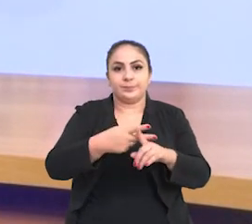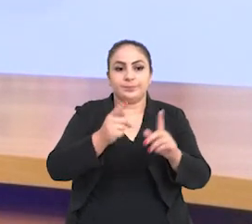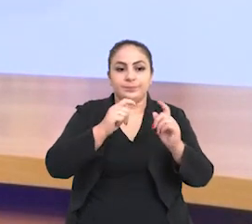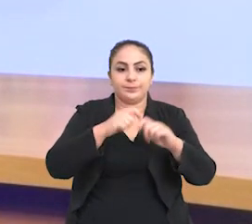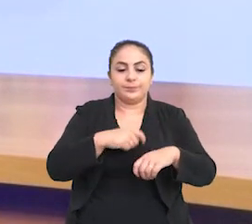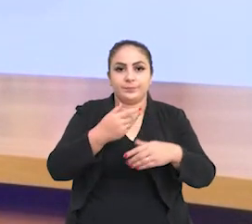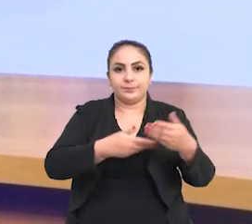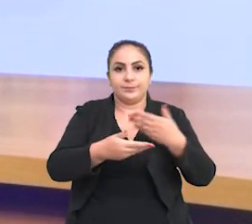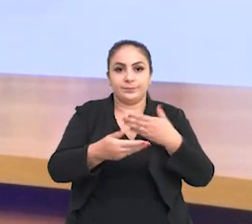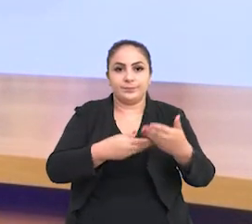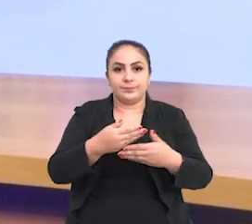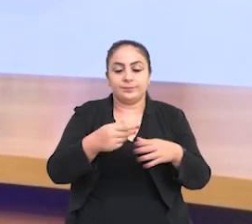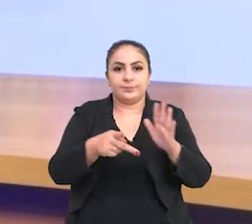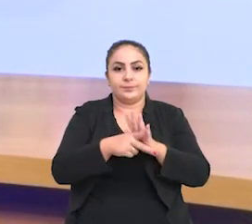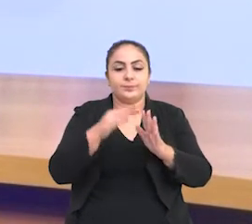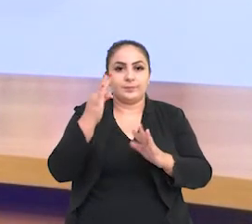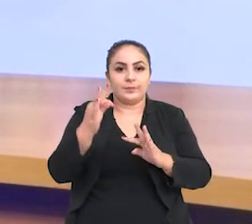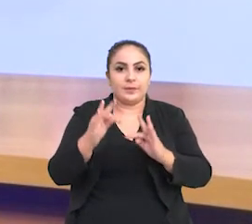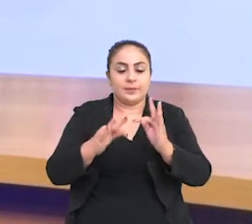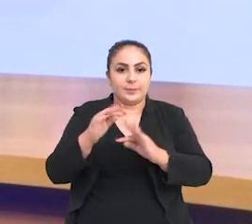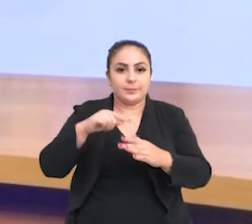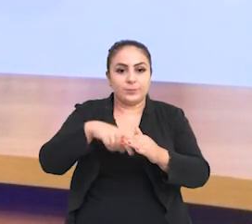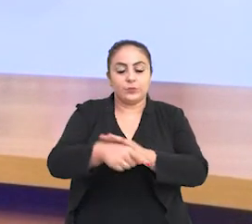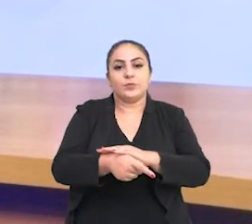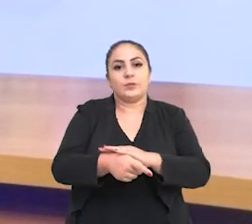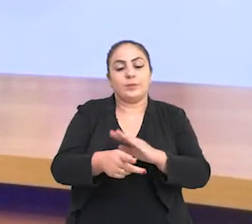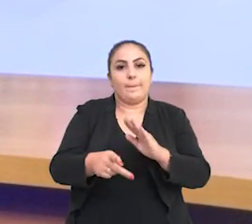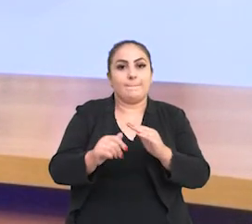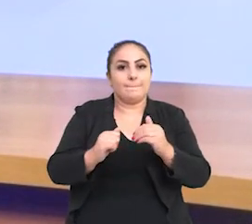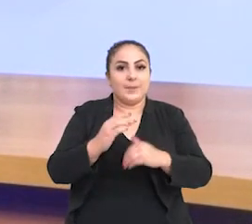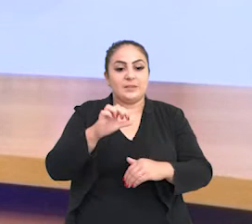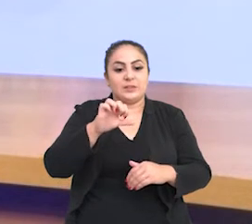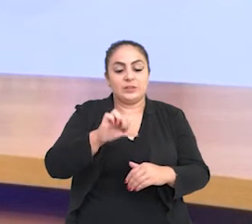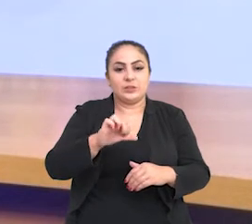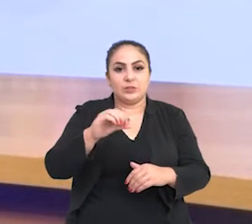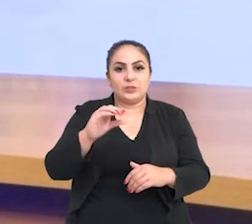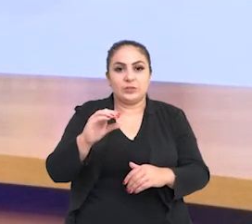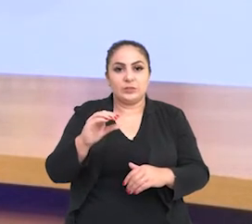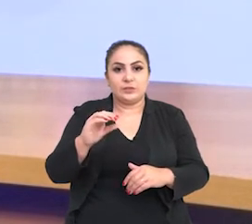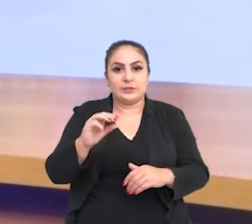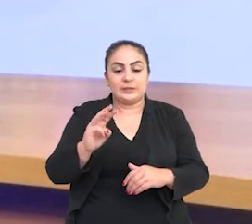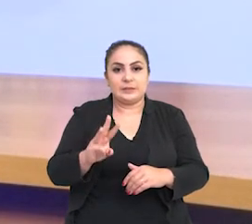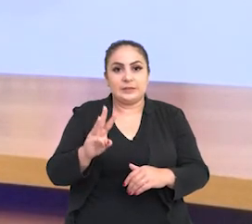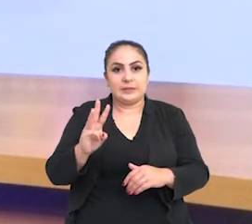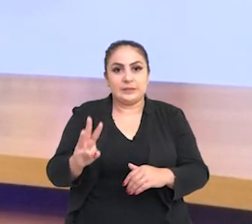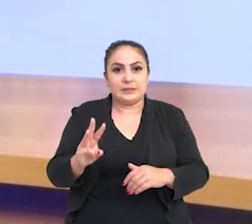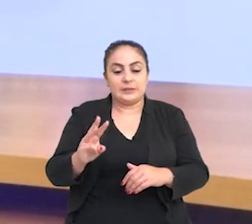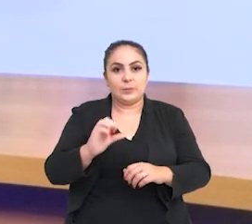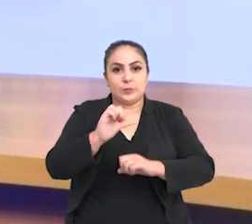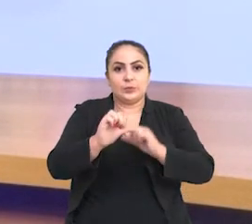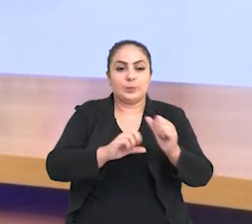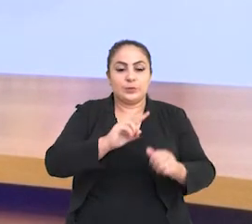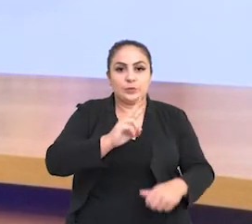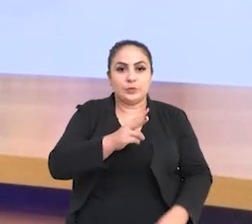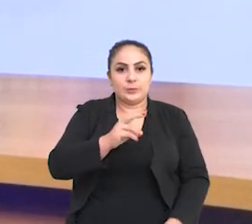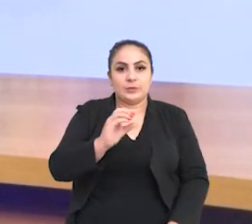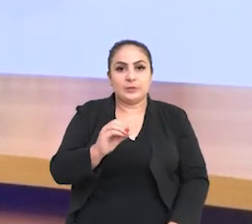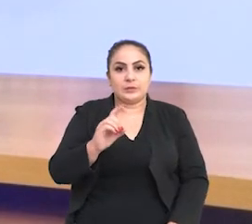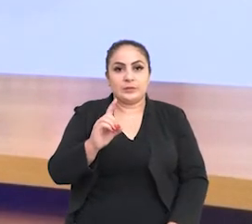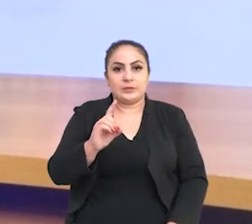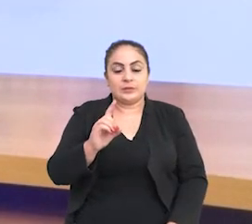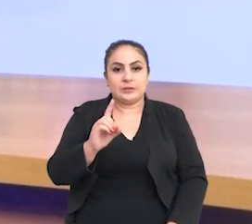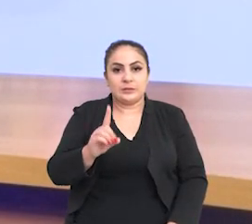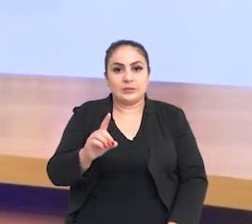que dobrou a capacidade de atendimento da terapia intensiva, passando de 933 para 2